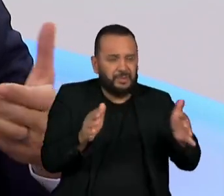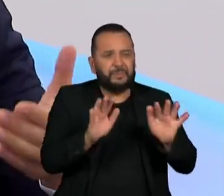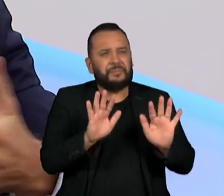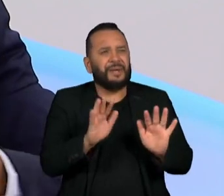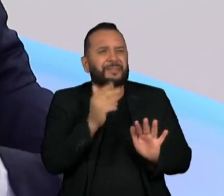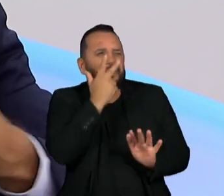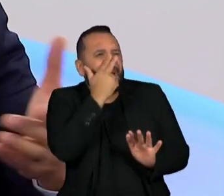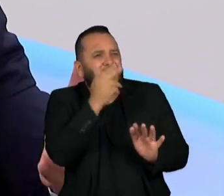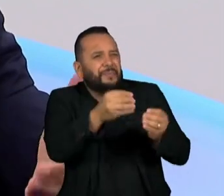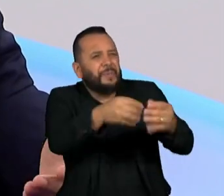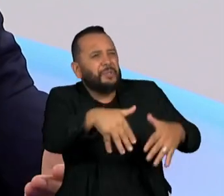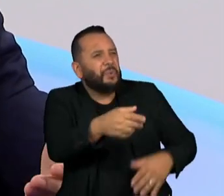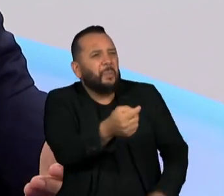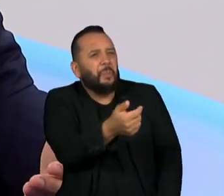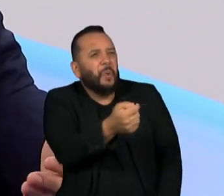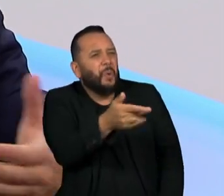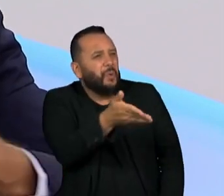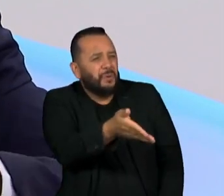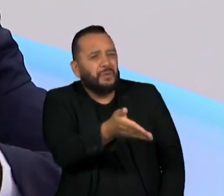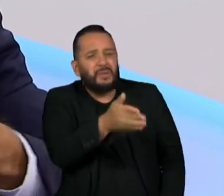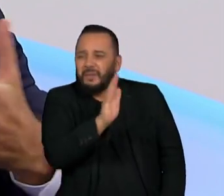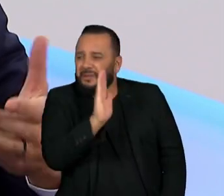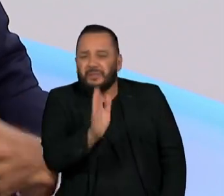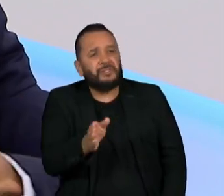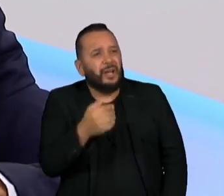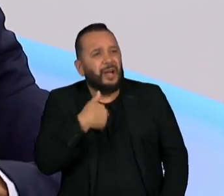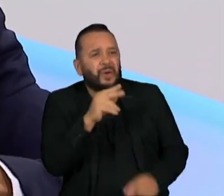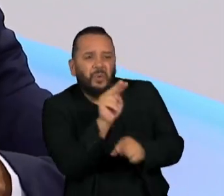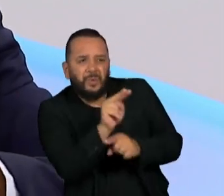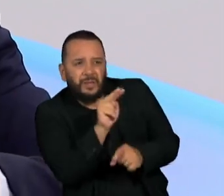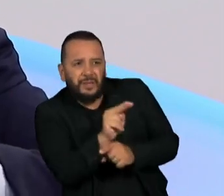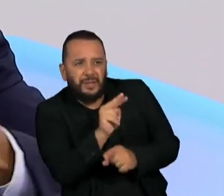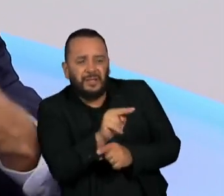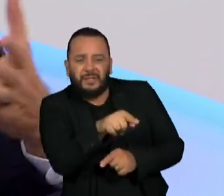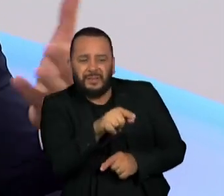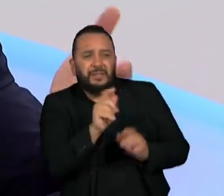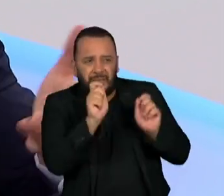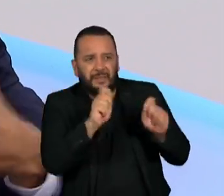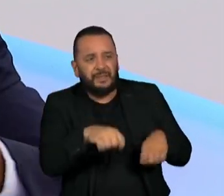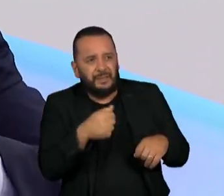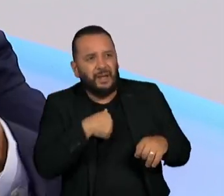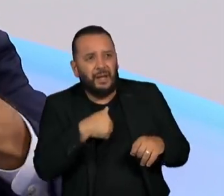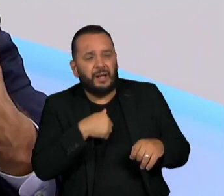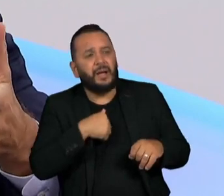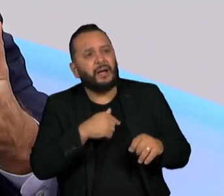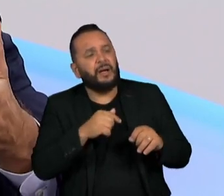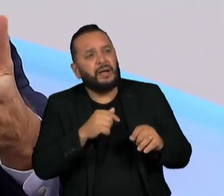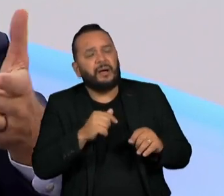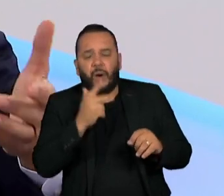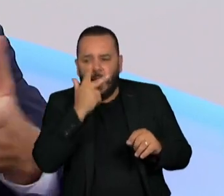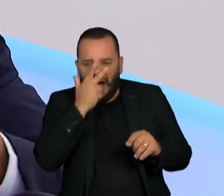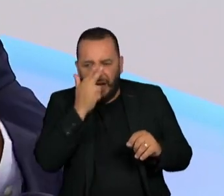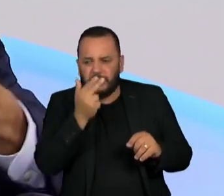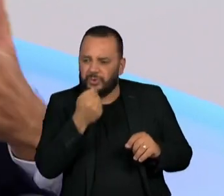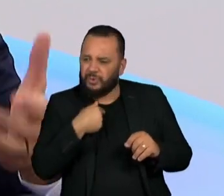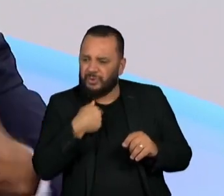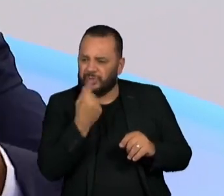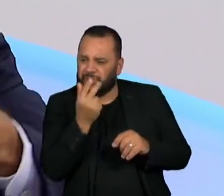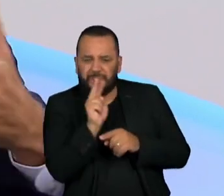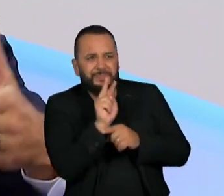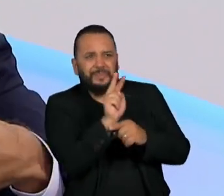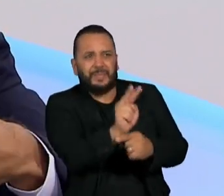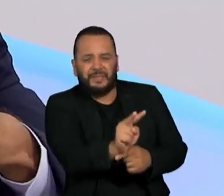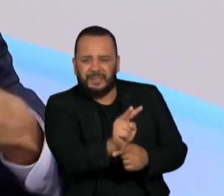pouco, eles já estão cuidando desse tema, e que hoje a perspectiva de crescimento de crédito esse ano é alguma coisa entre 8% e 10%, que é um